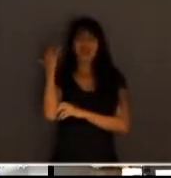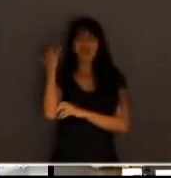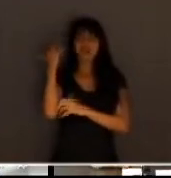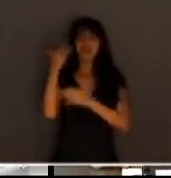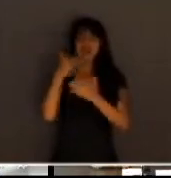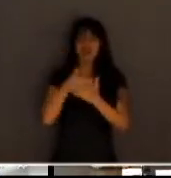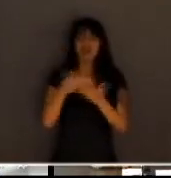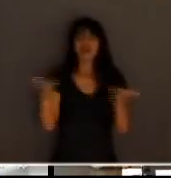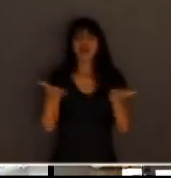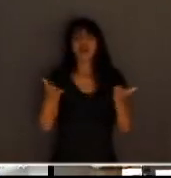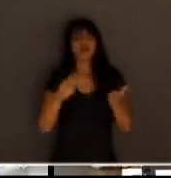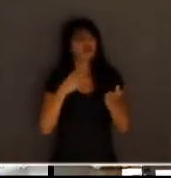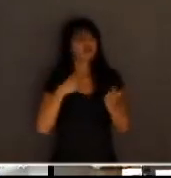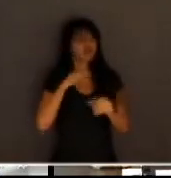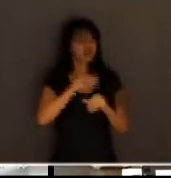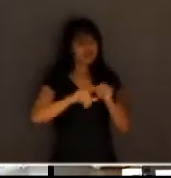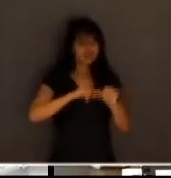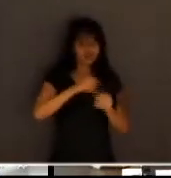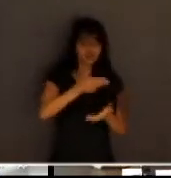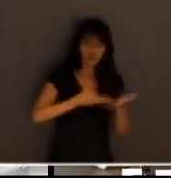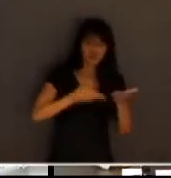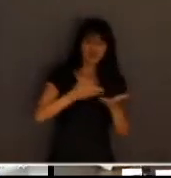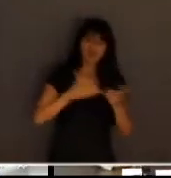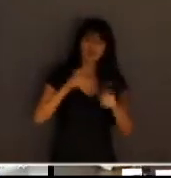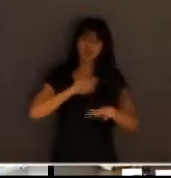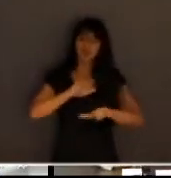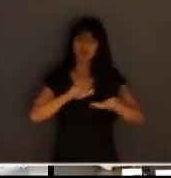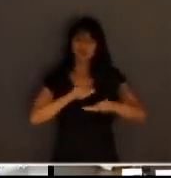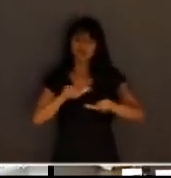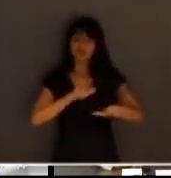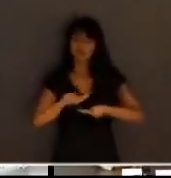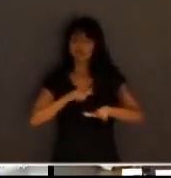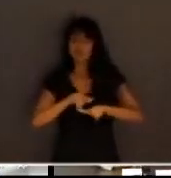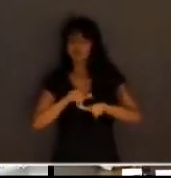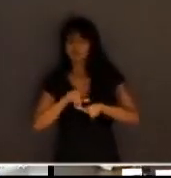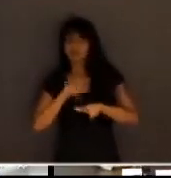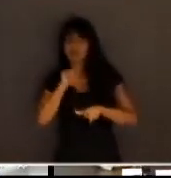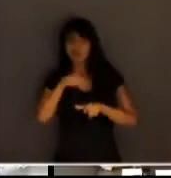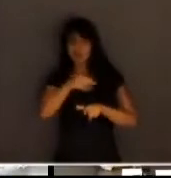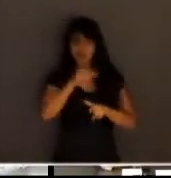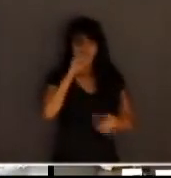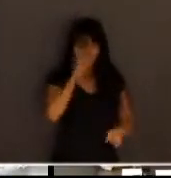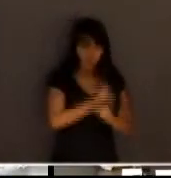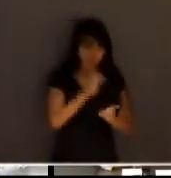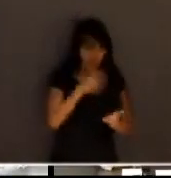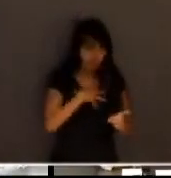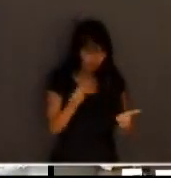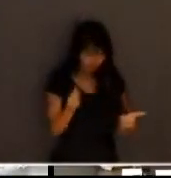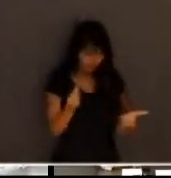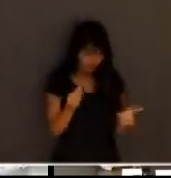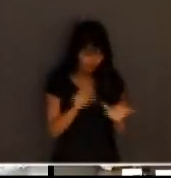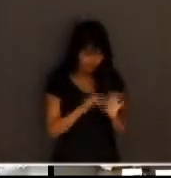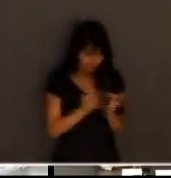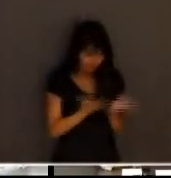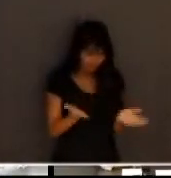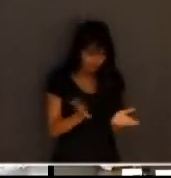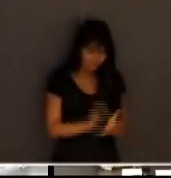lá, a gente está envolvida, inebriado com o trabalho, trabalho, trabalho. E, de repente, descobrimos que tínhamos filhos, que tínhamos família.